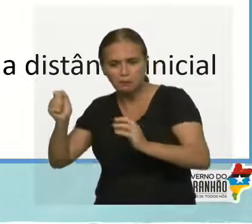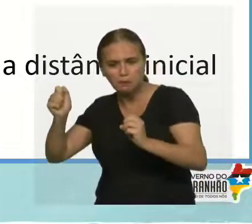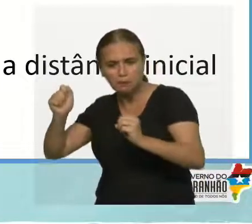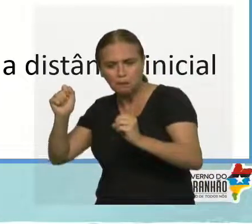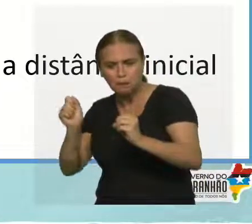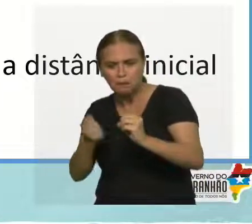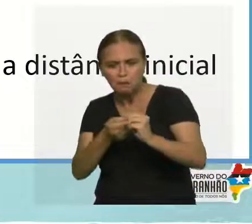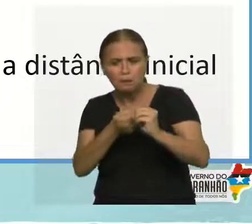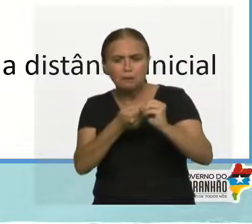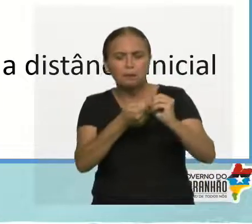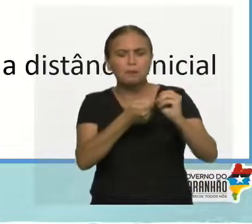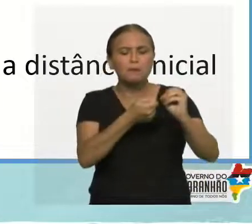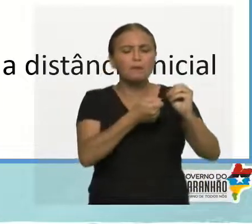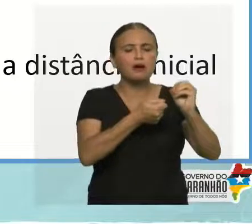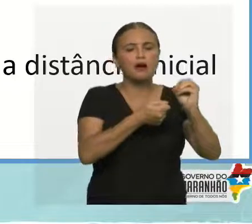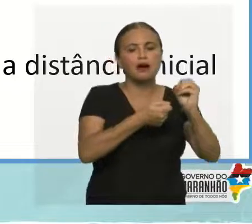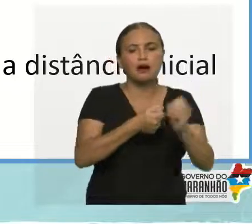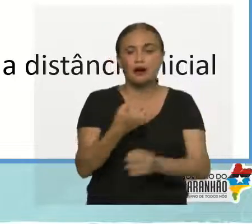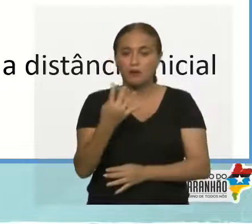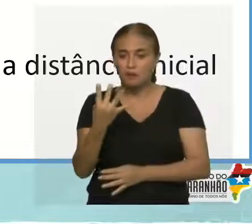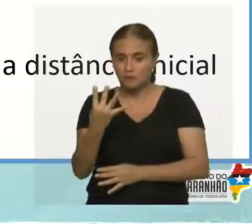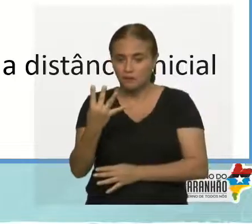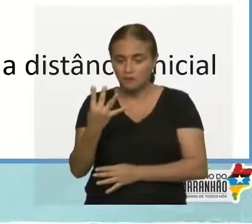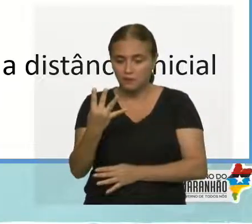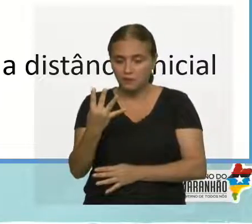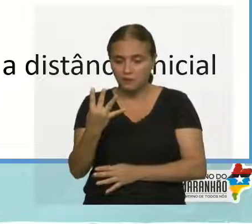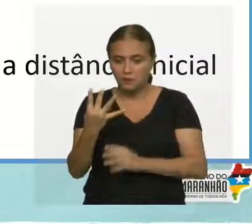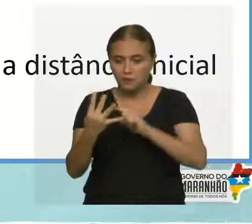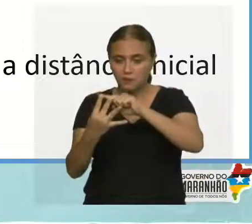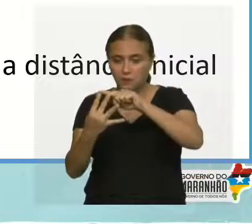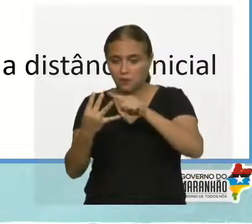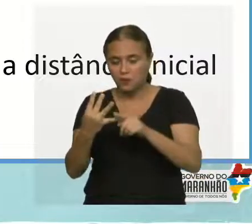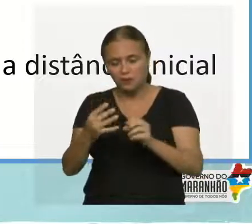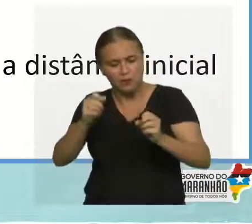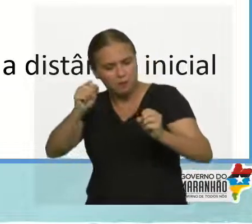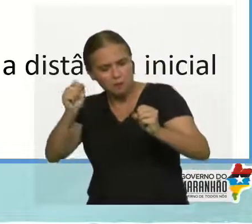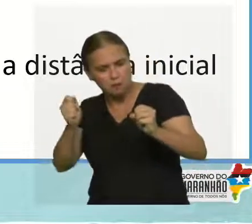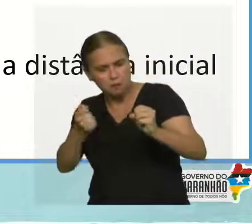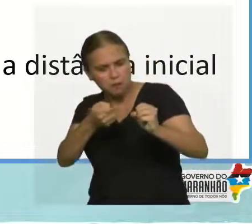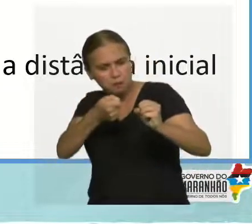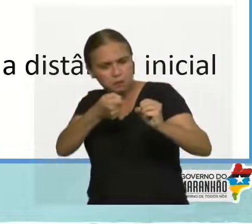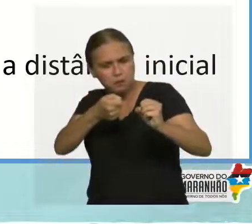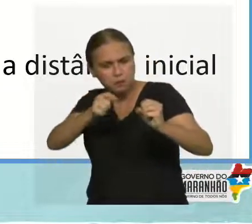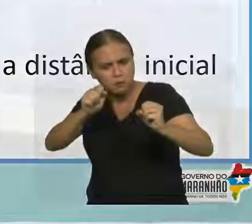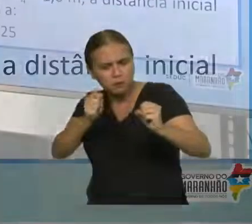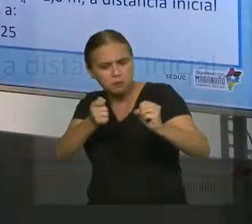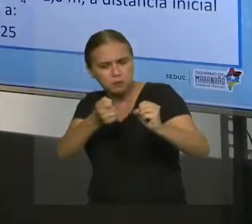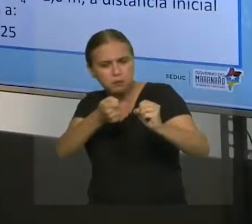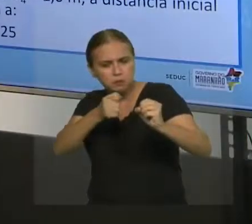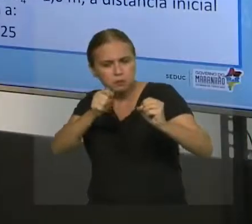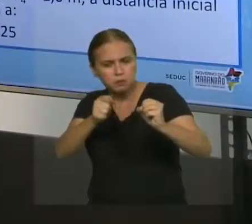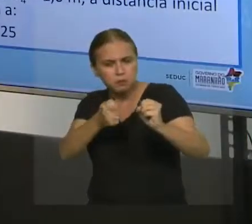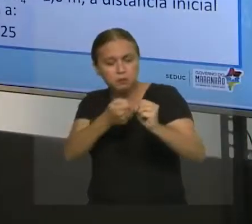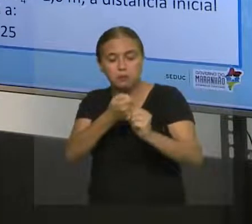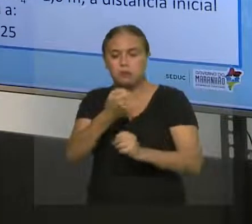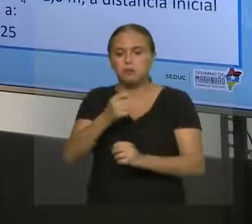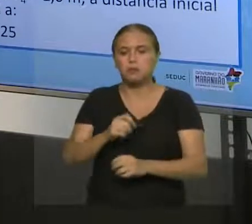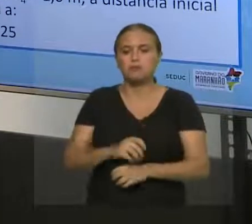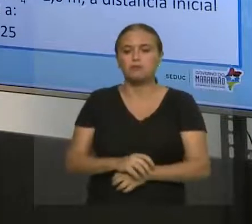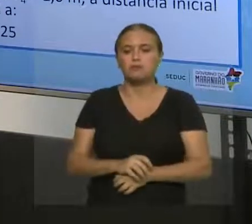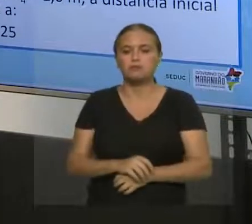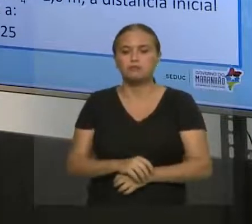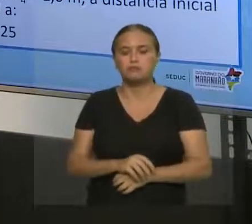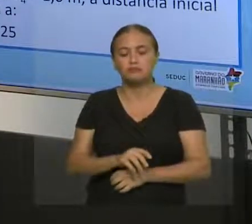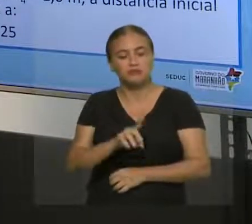Os quatro deslocamentos estão representados na figura. Ele fez aqui, ele bateu a primeira vez D1, deslocamento D1, daqui ele bateu